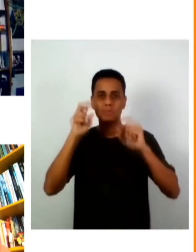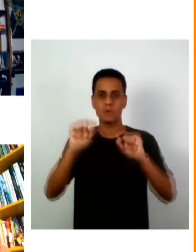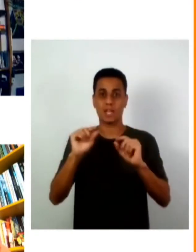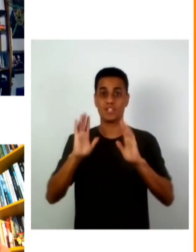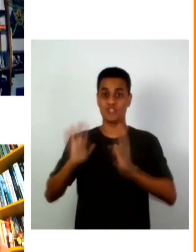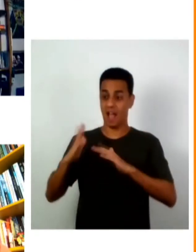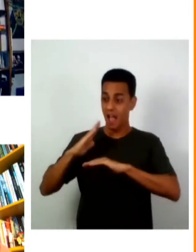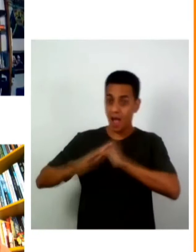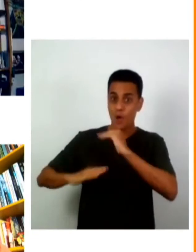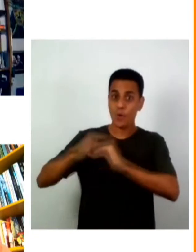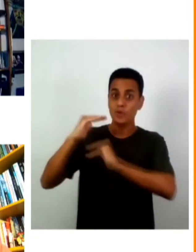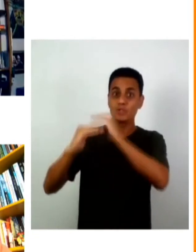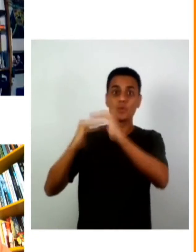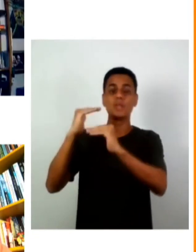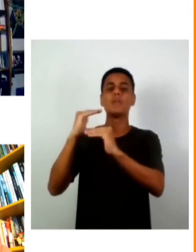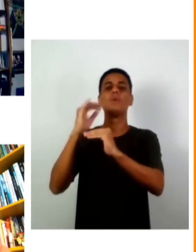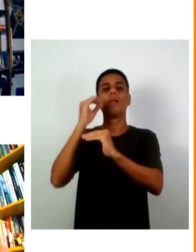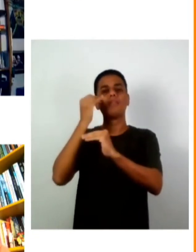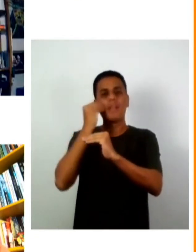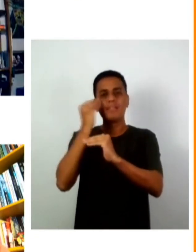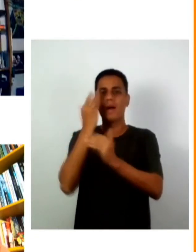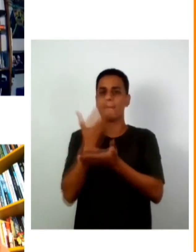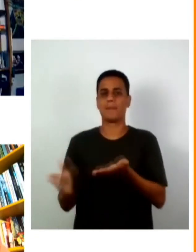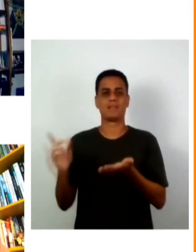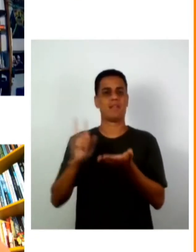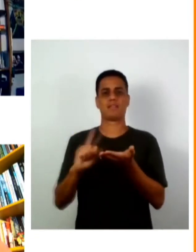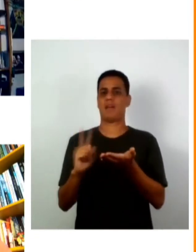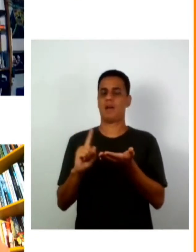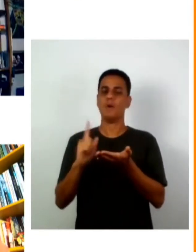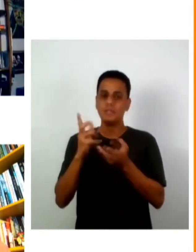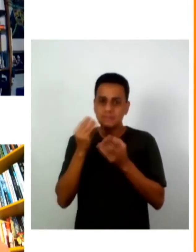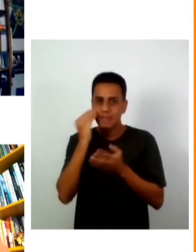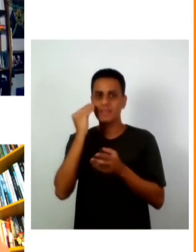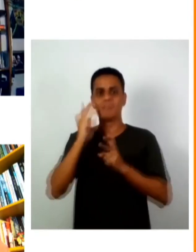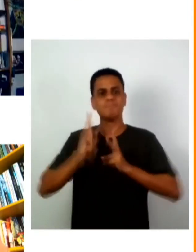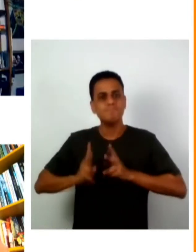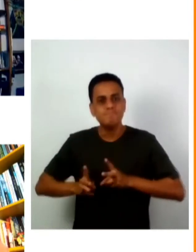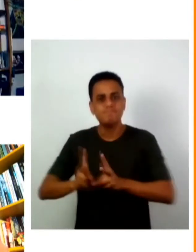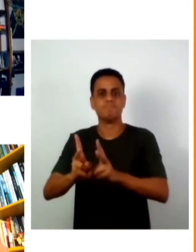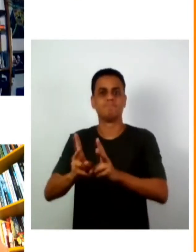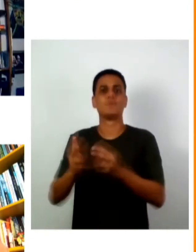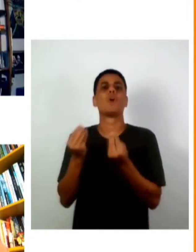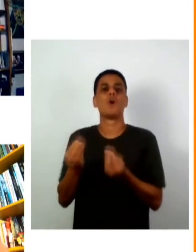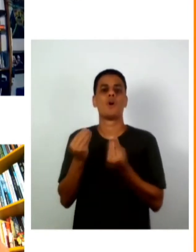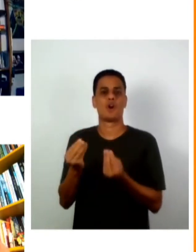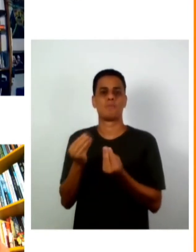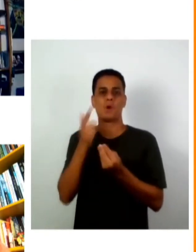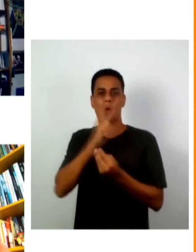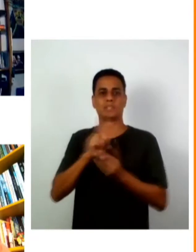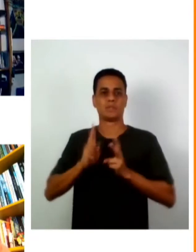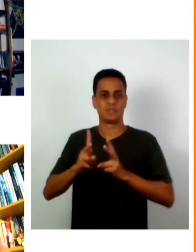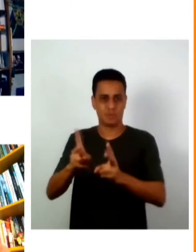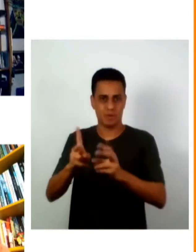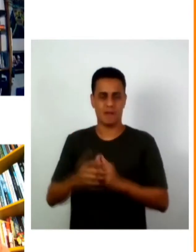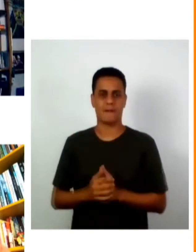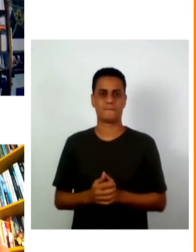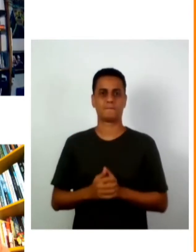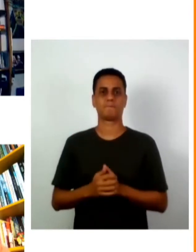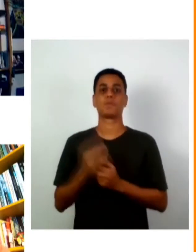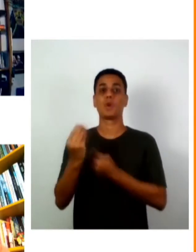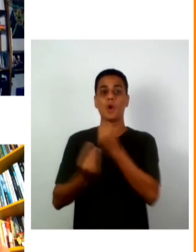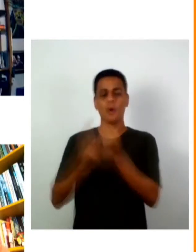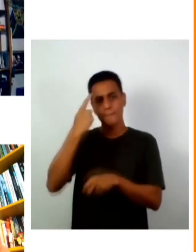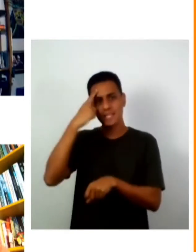com que as coisas que nós conquistamos não acabem desaparecendo no meio tudo isso e como conseguir gerar